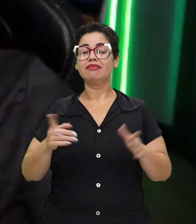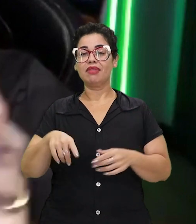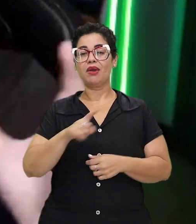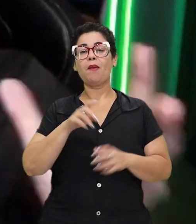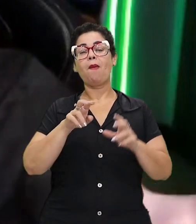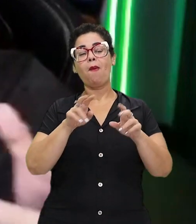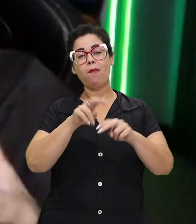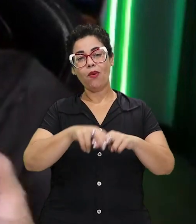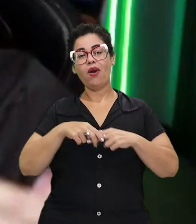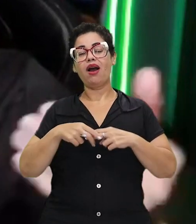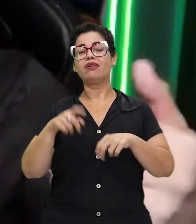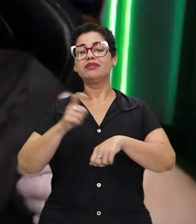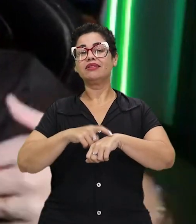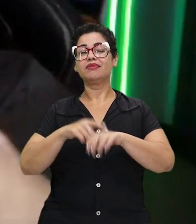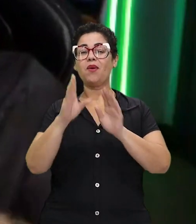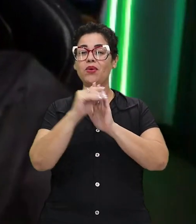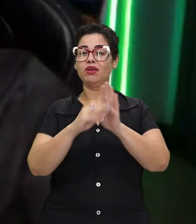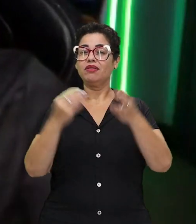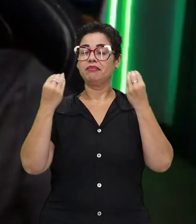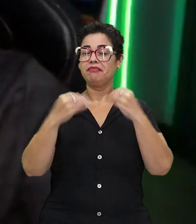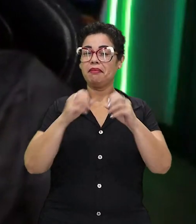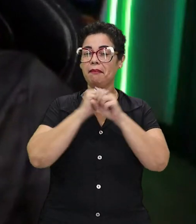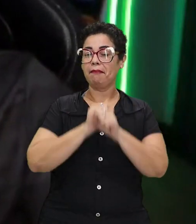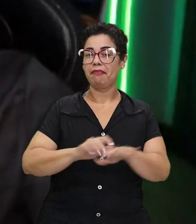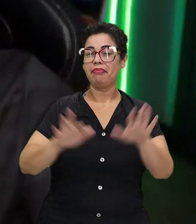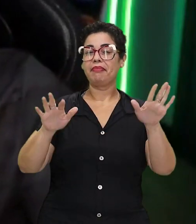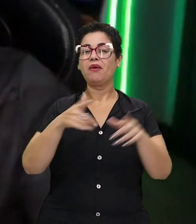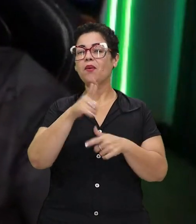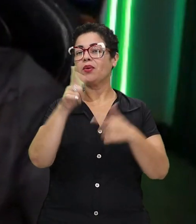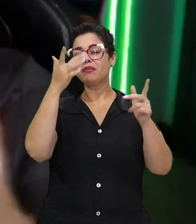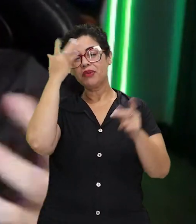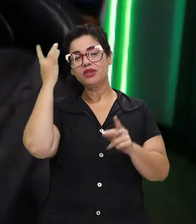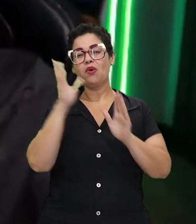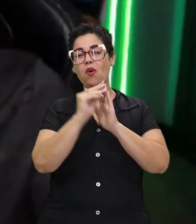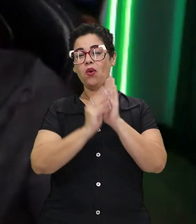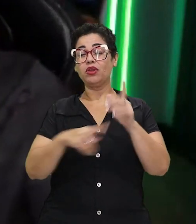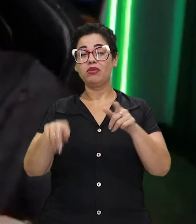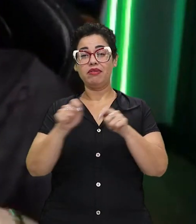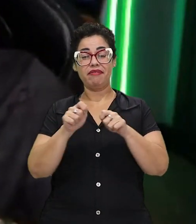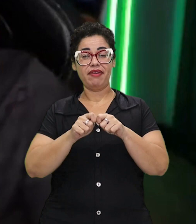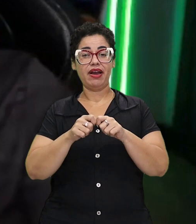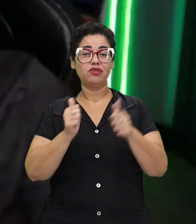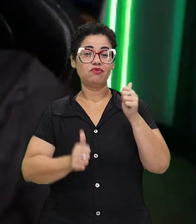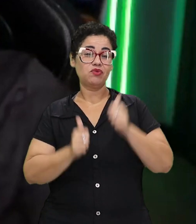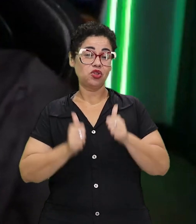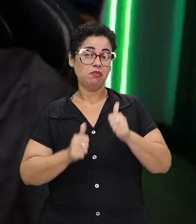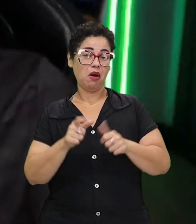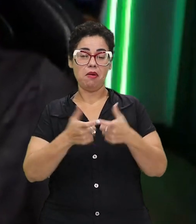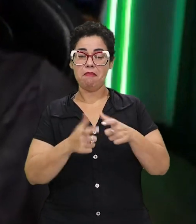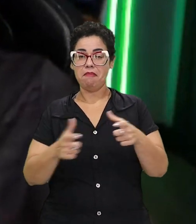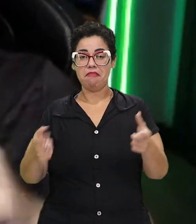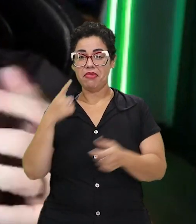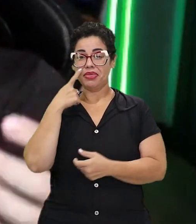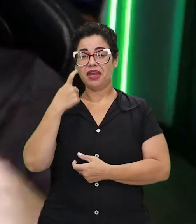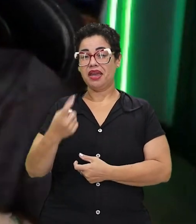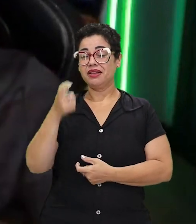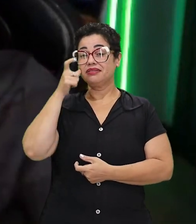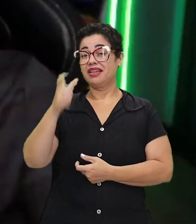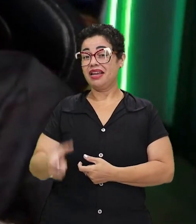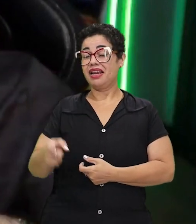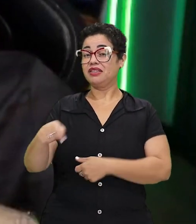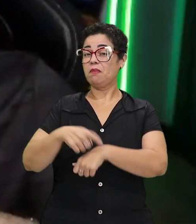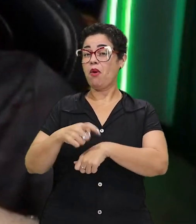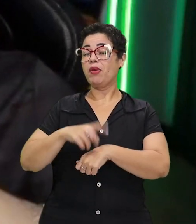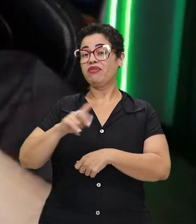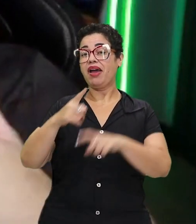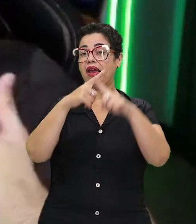É uma sazonalidade por causa da época do lançamento do conteúdo. Pode ser que para outras pessoas que produzem conteúdo de futebol talvez cresça mais